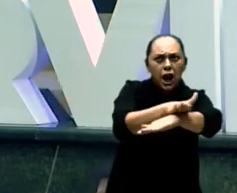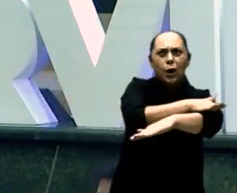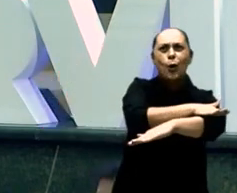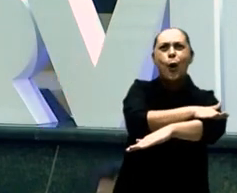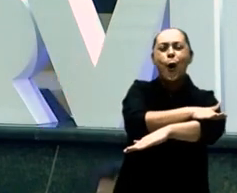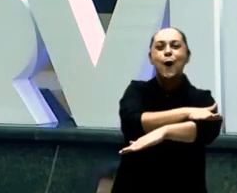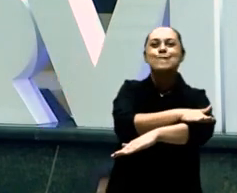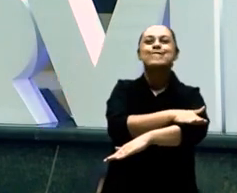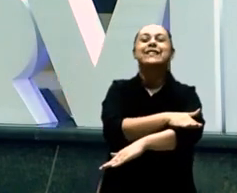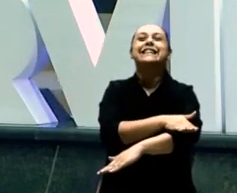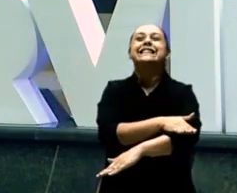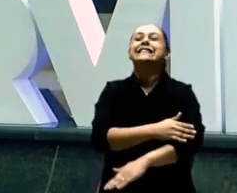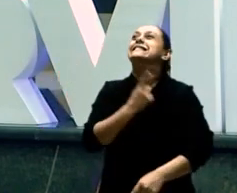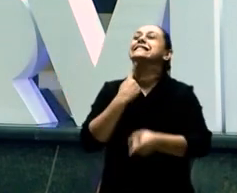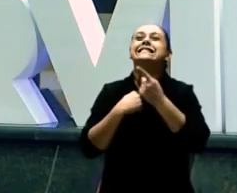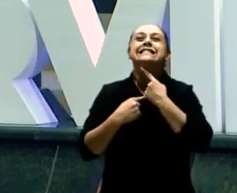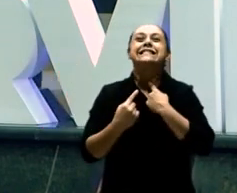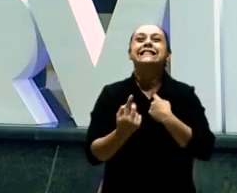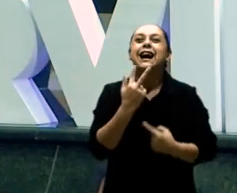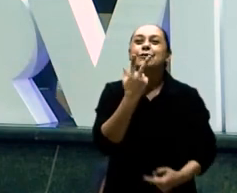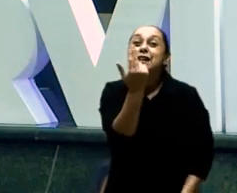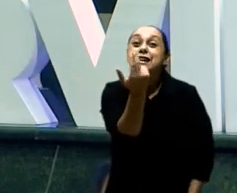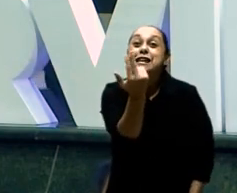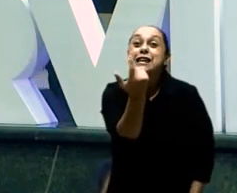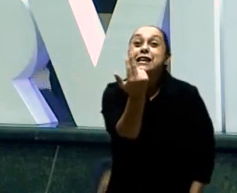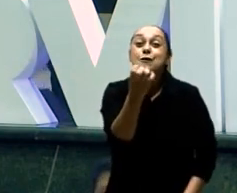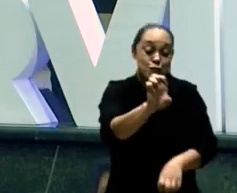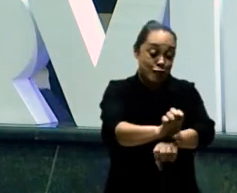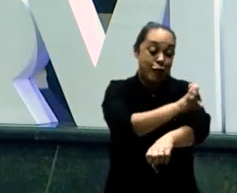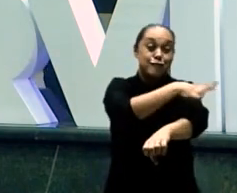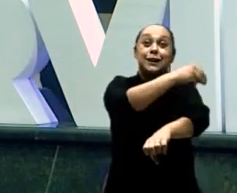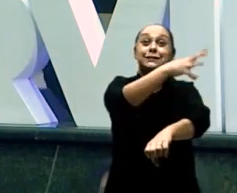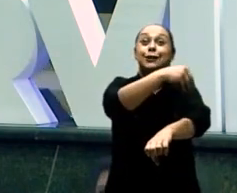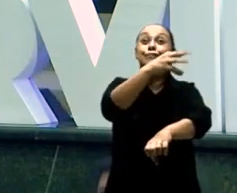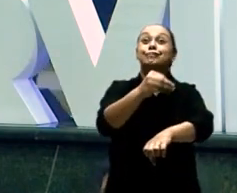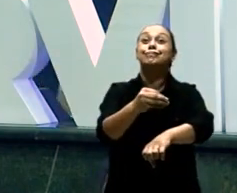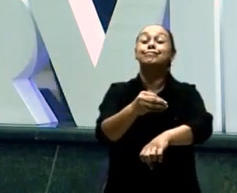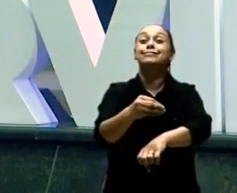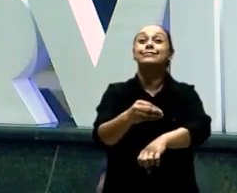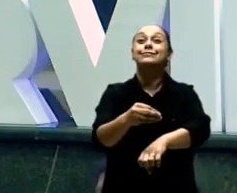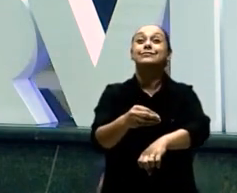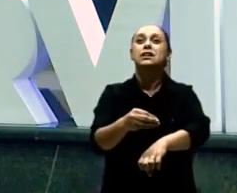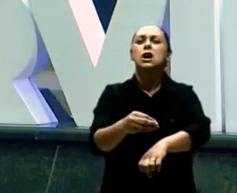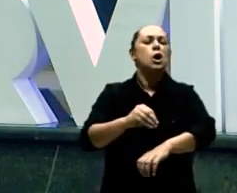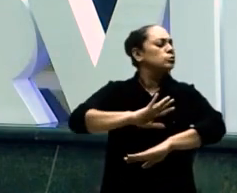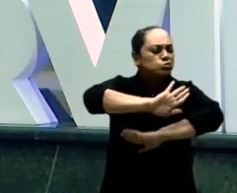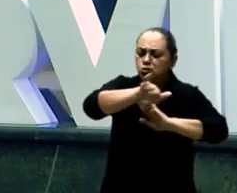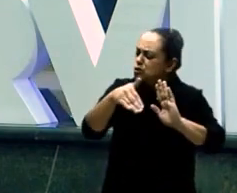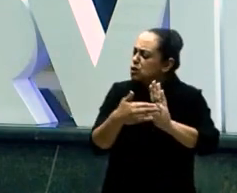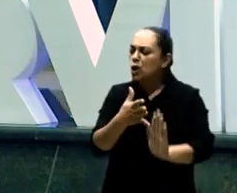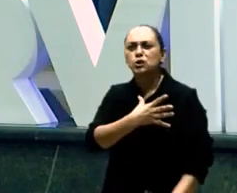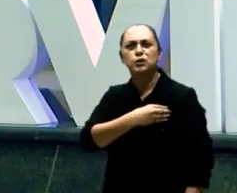Como ama também A Exaú Todo filho Do sexo masculino Ele tem como Maior